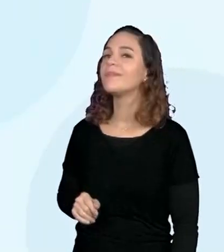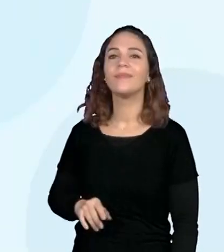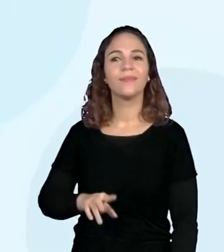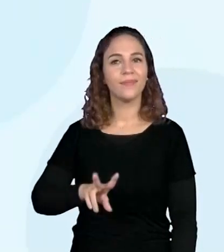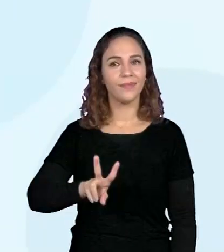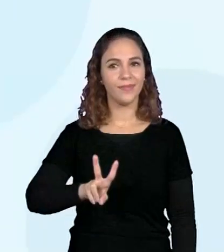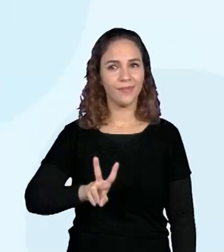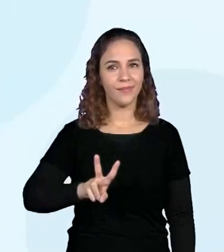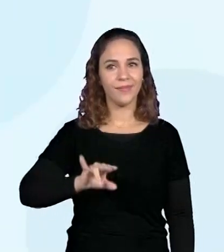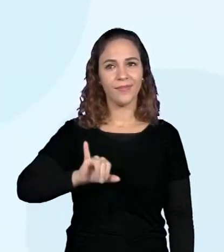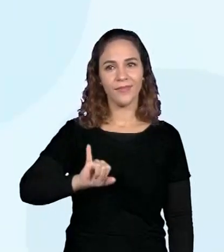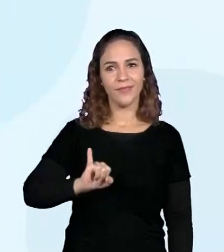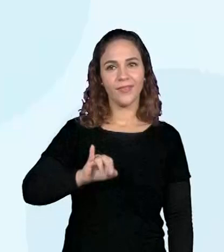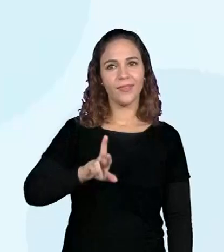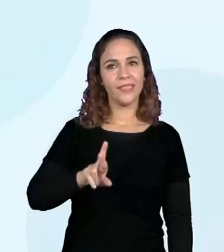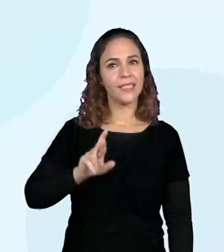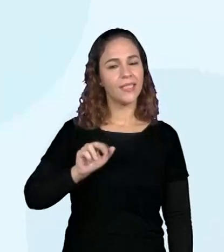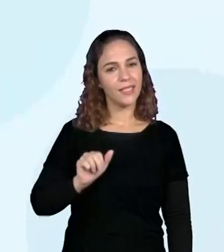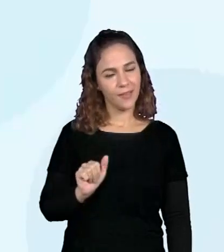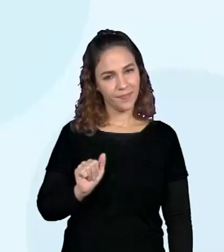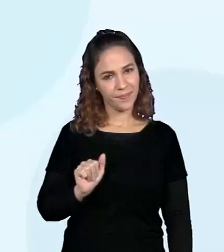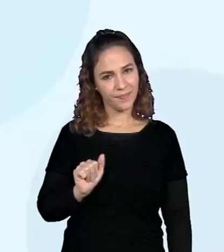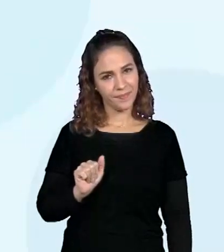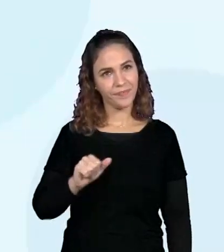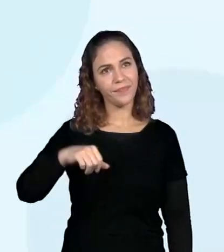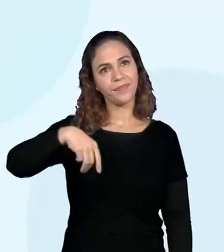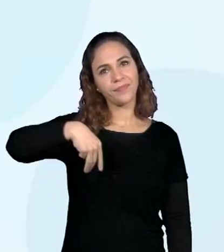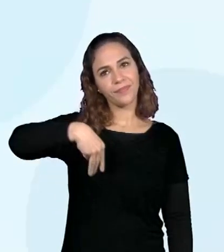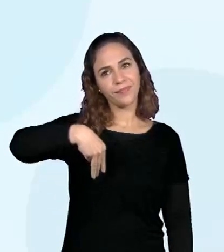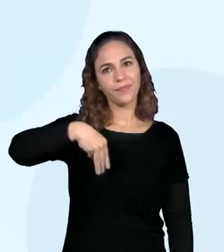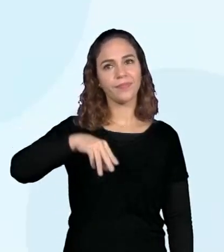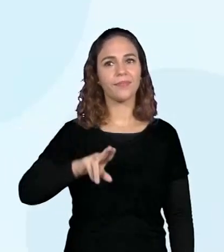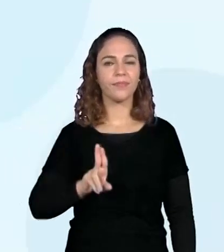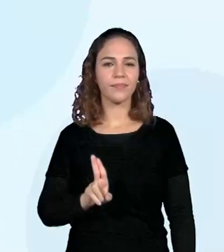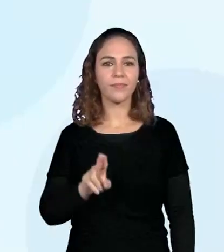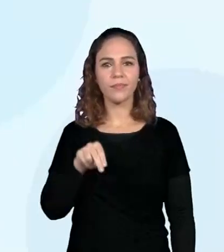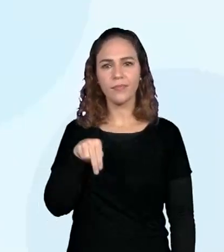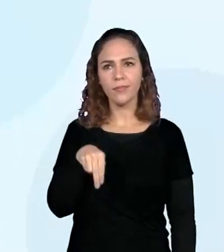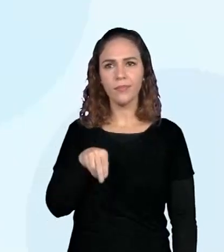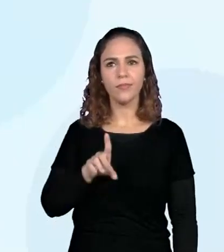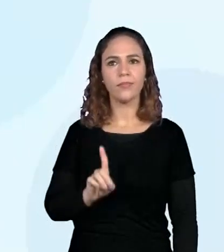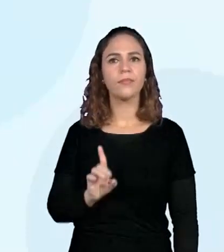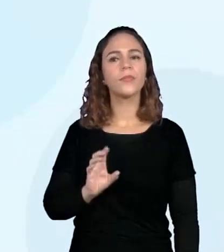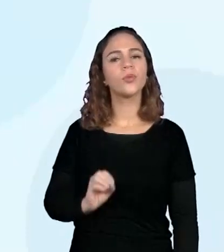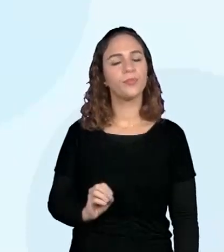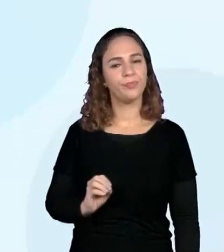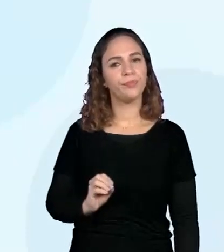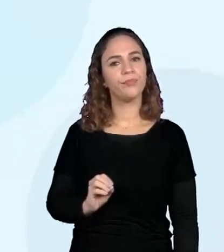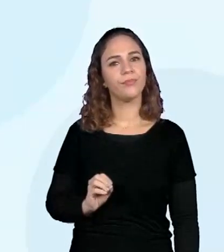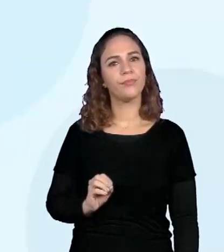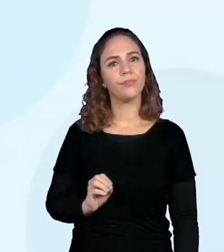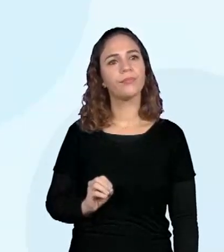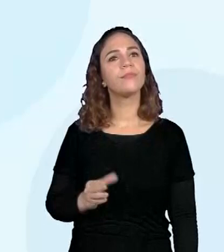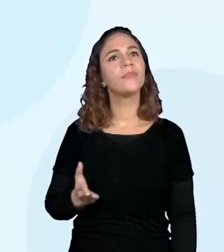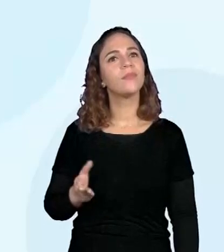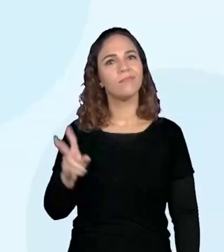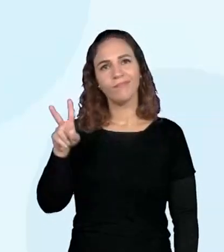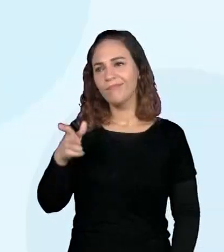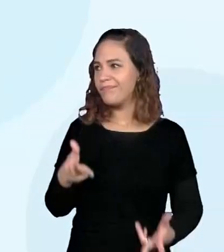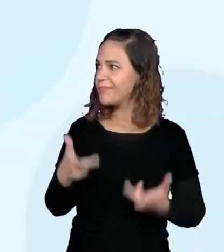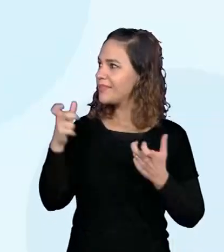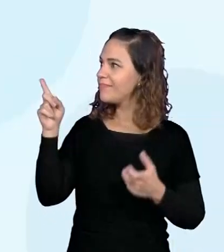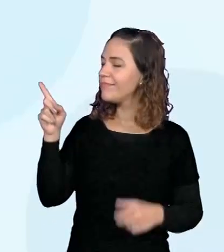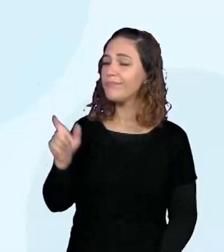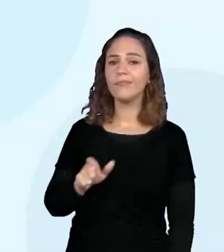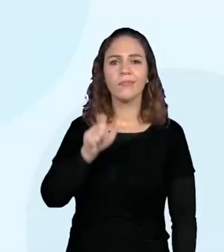Olha só, então a gente consegue perceber aí pessoas com crianças e